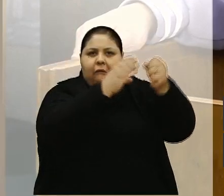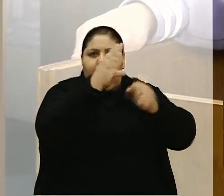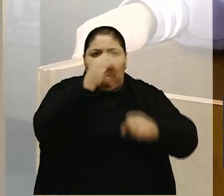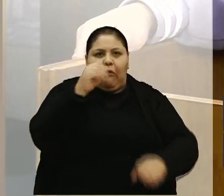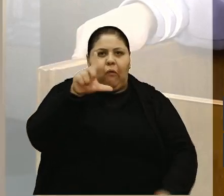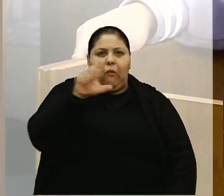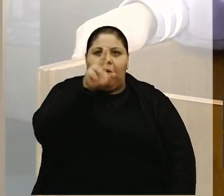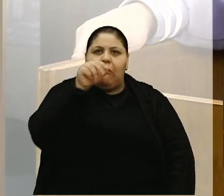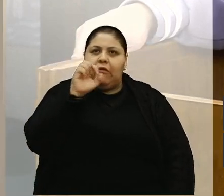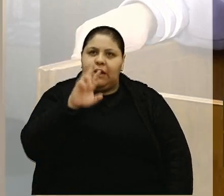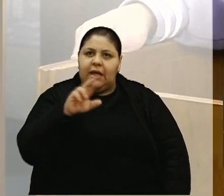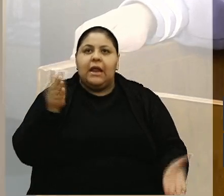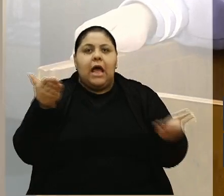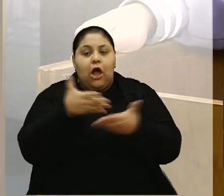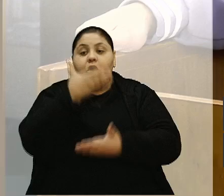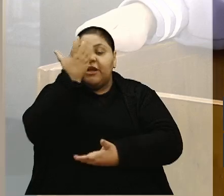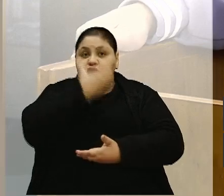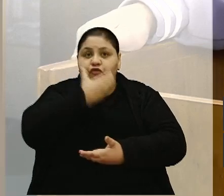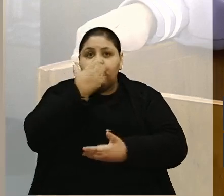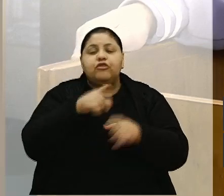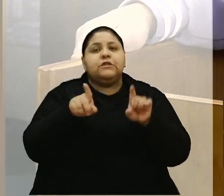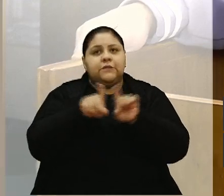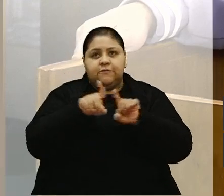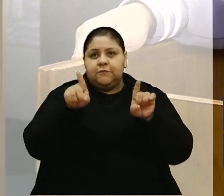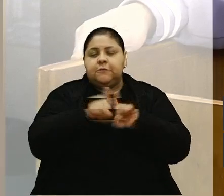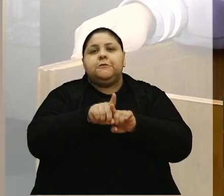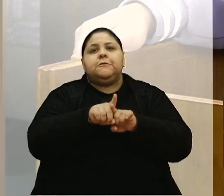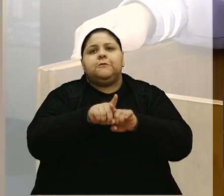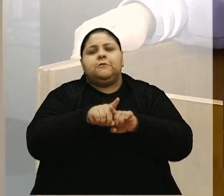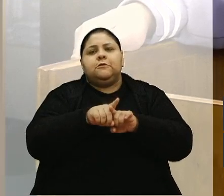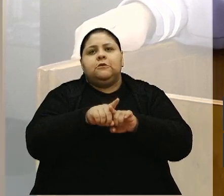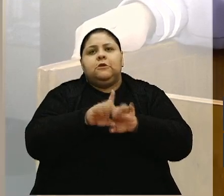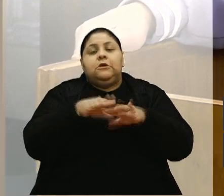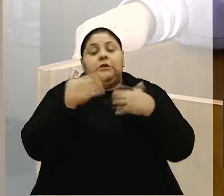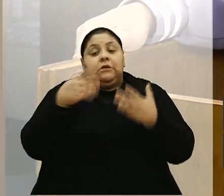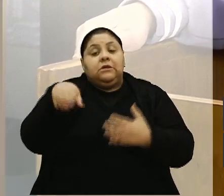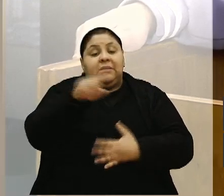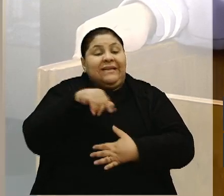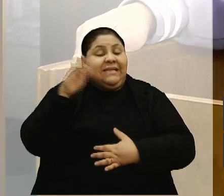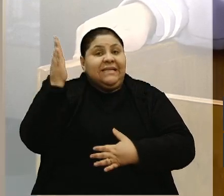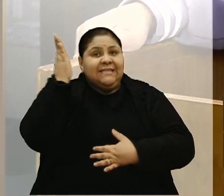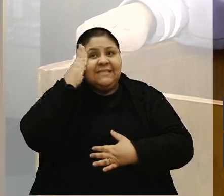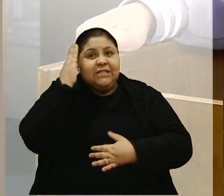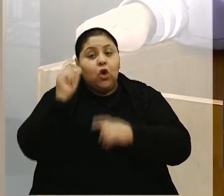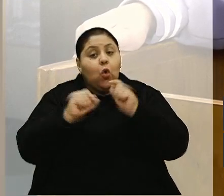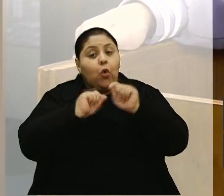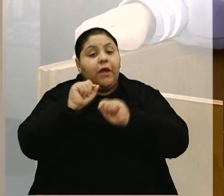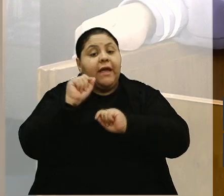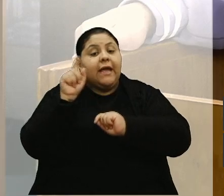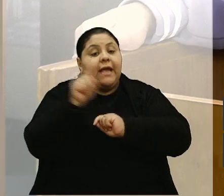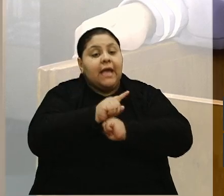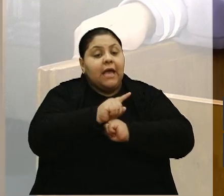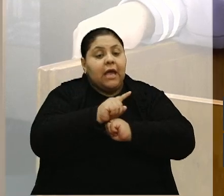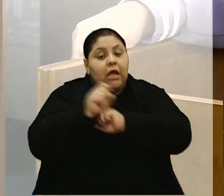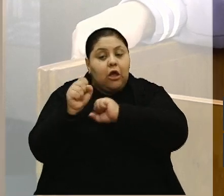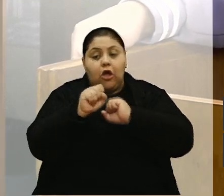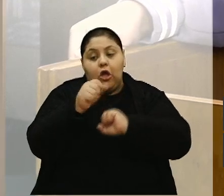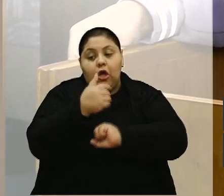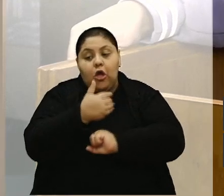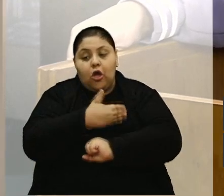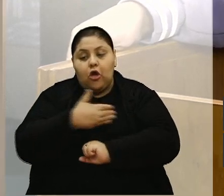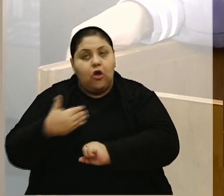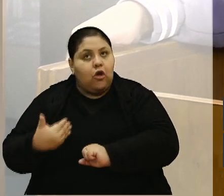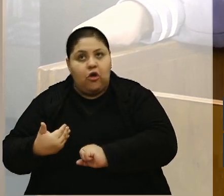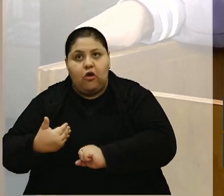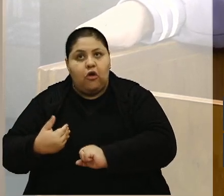E agora tem as frutas lá, para colher, sim. Então, a gente sabe o que é isso. Agora, o poder público não